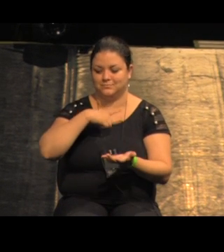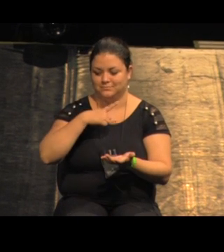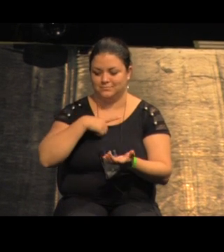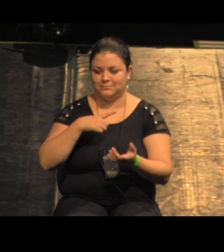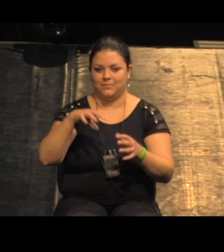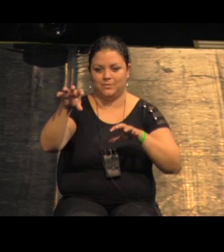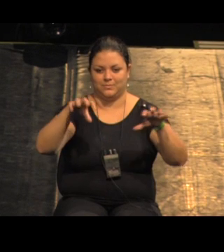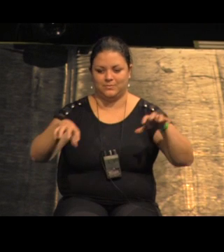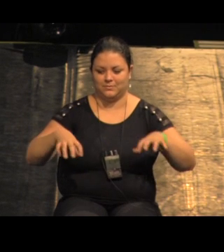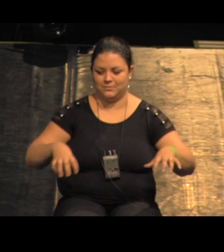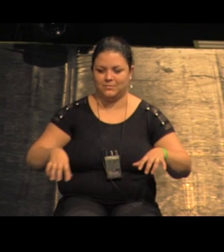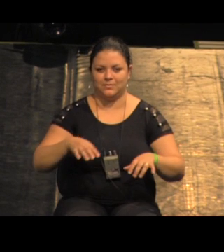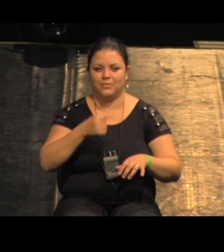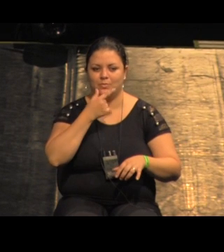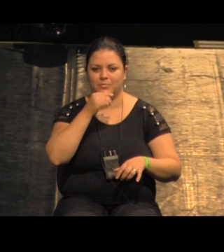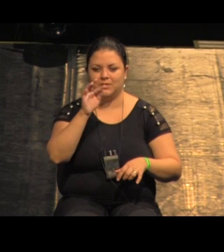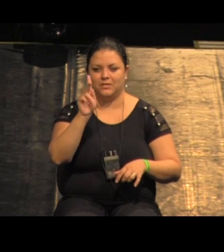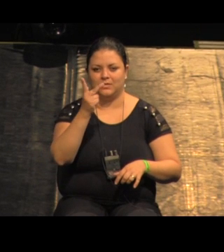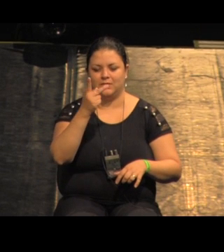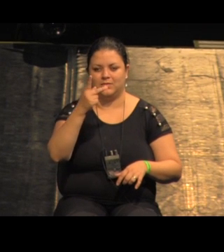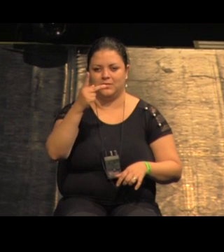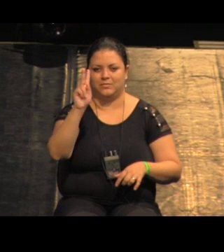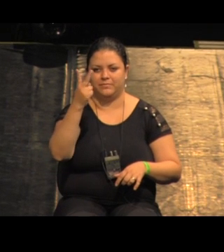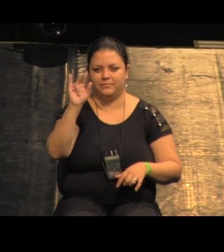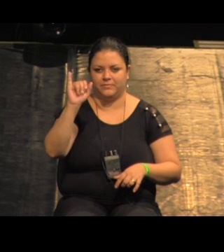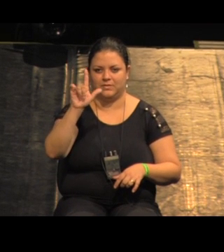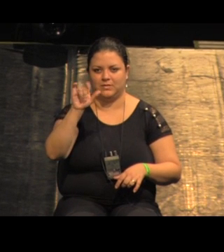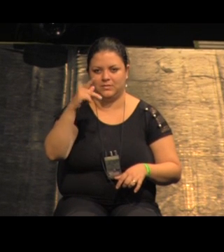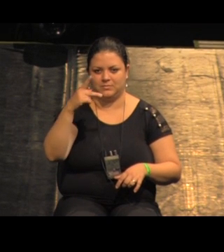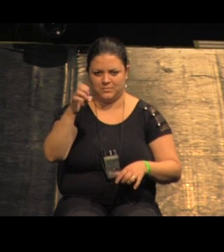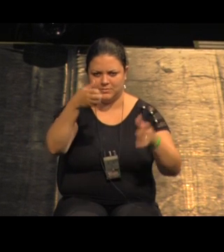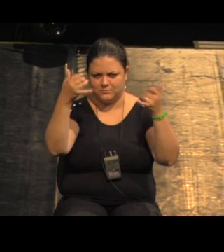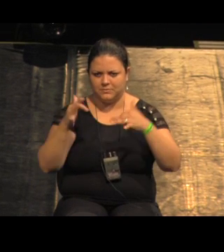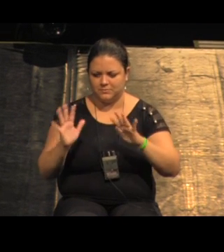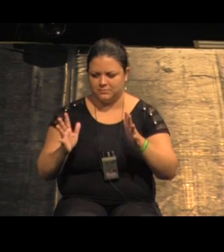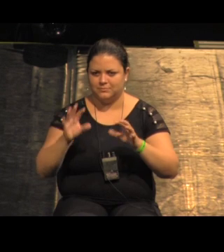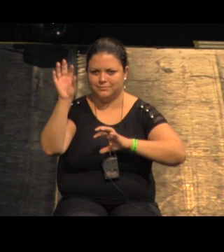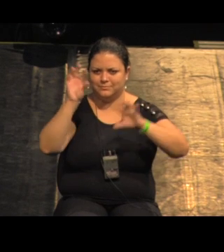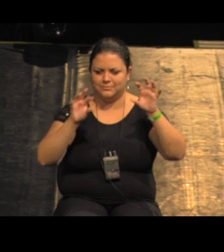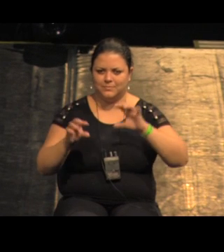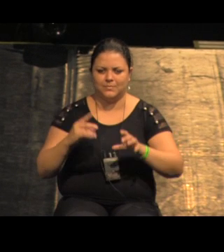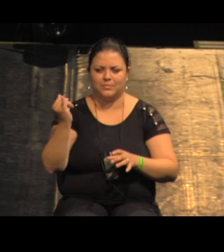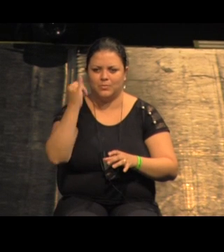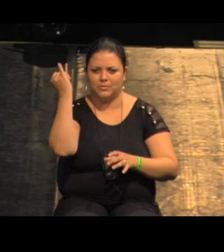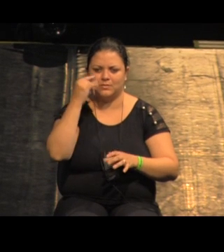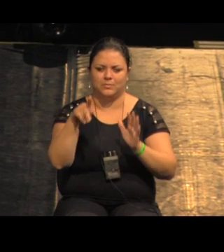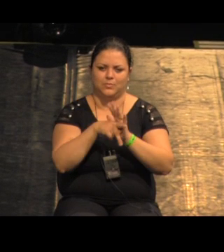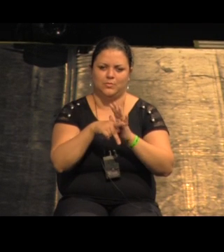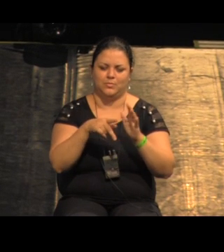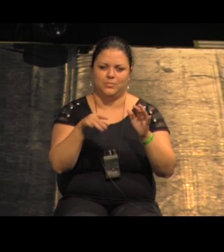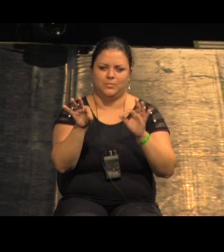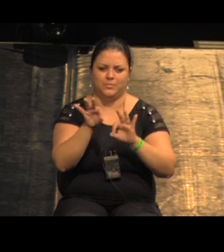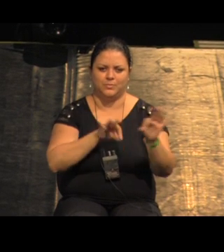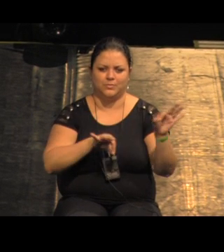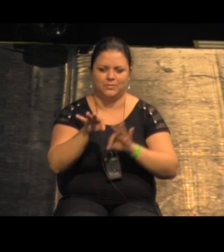Filipe apresentou a gente fez um levantamento bastante completo de tudo que que é pertinente a um programa de habitação